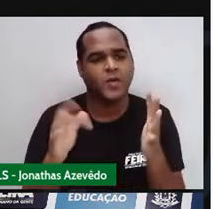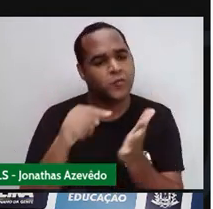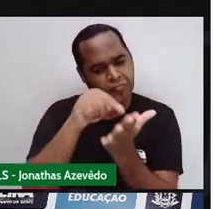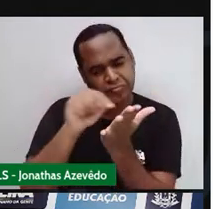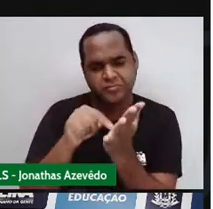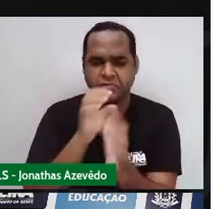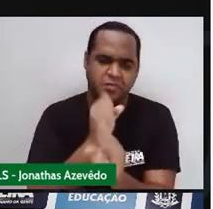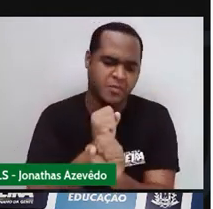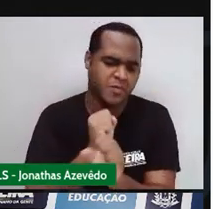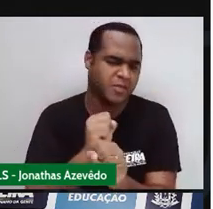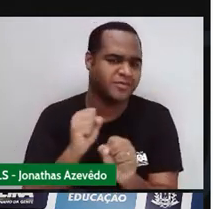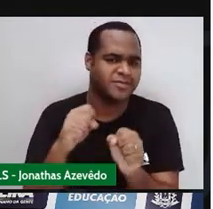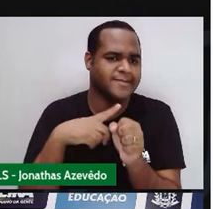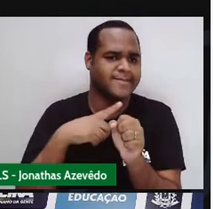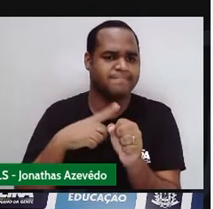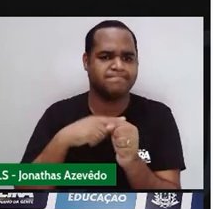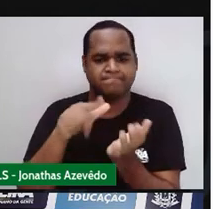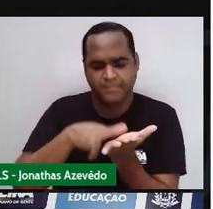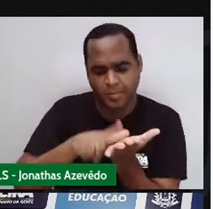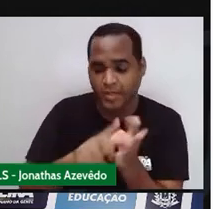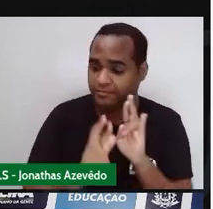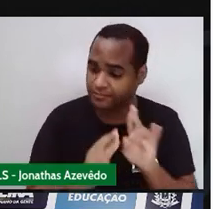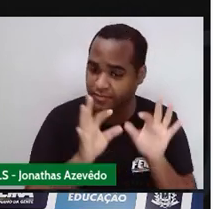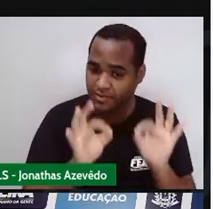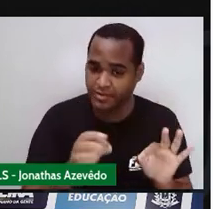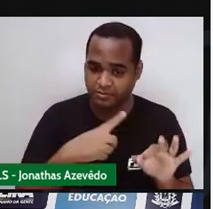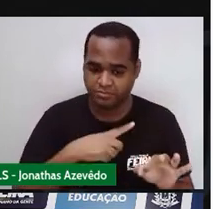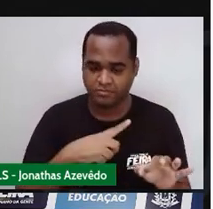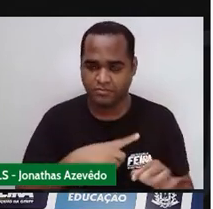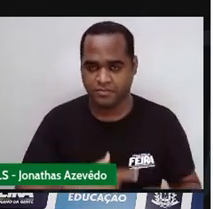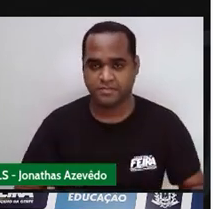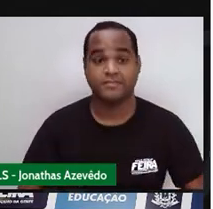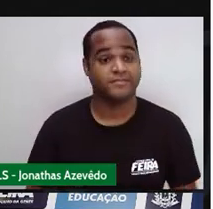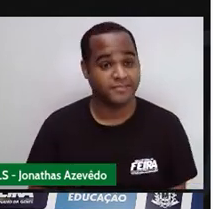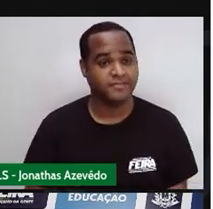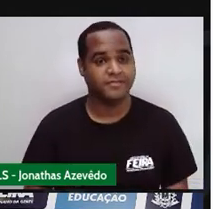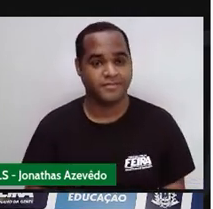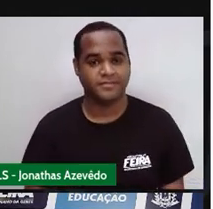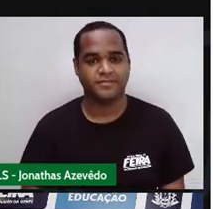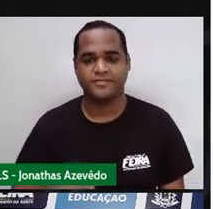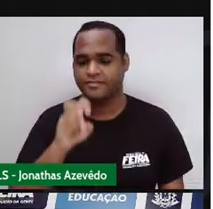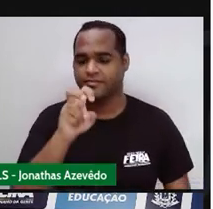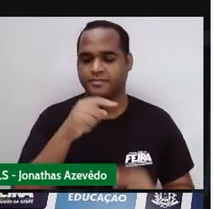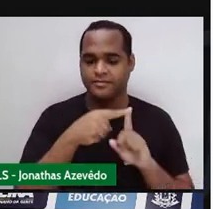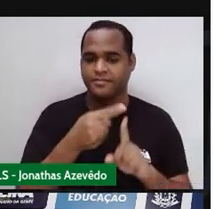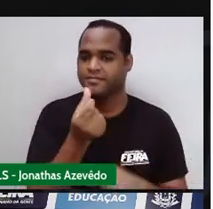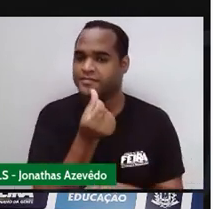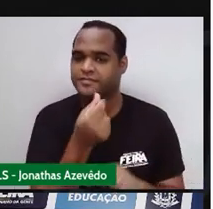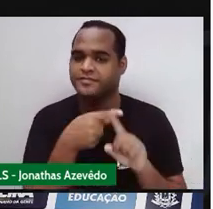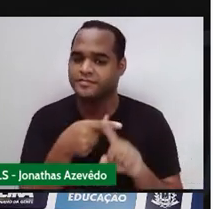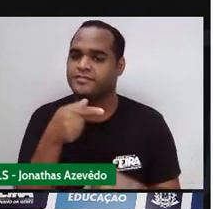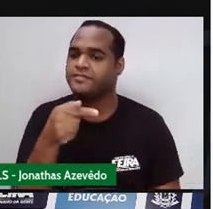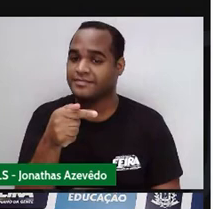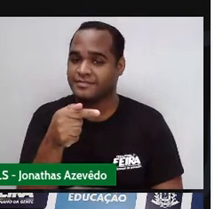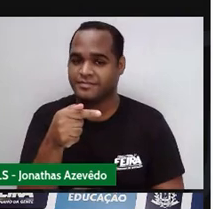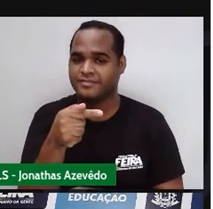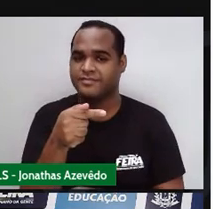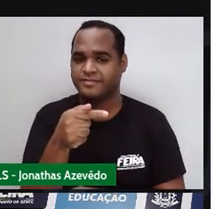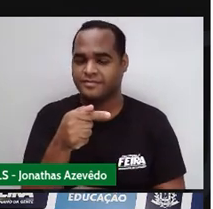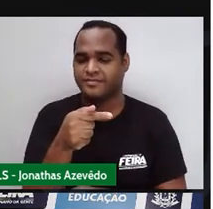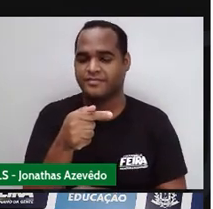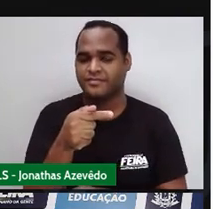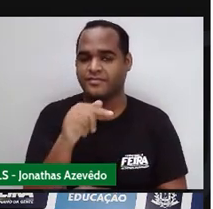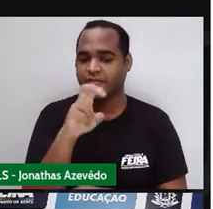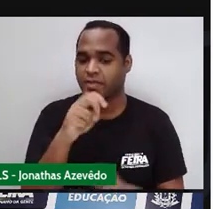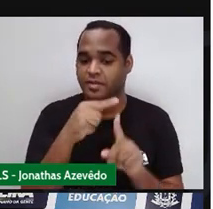calculadora Fazer um rascunhozinho aí no caderno, tá? Então vamos lá 5 mais 6 mais 7 5